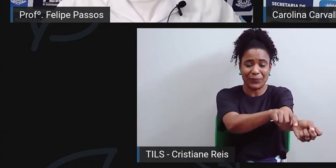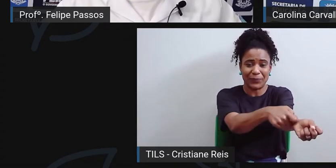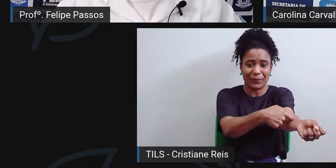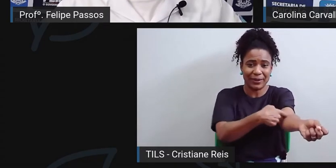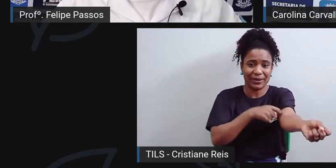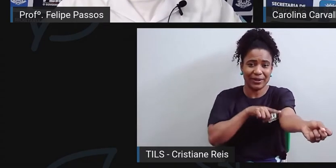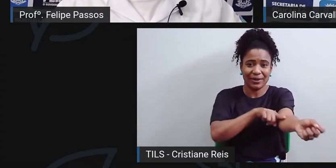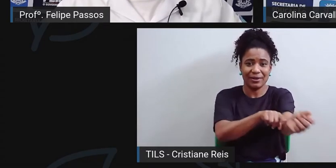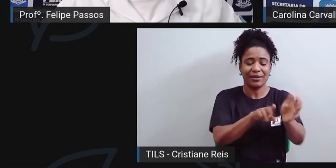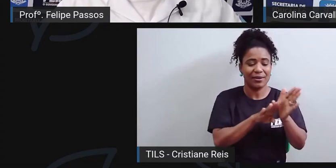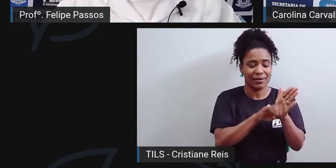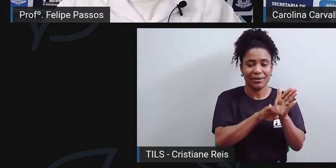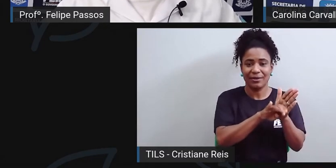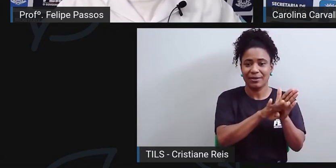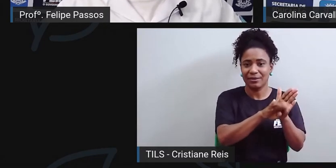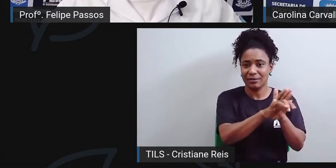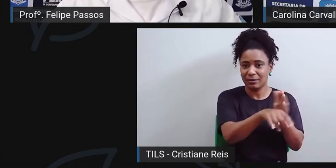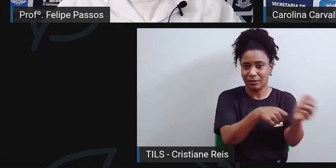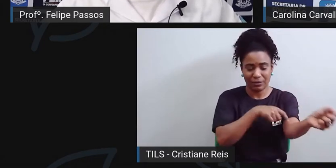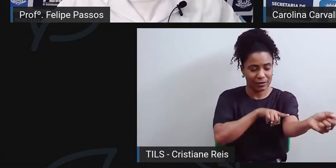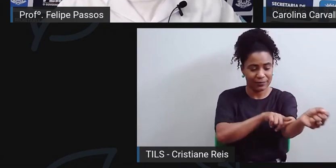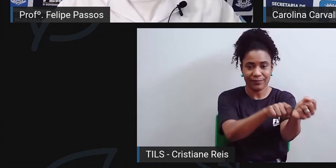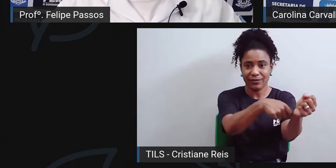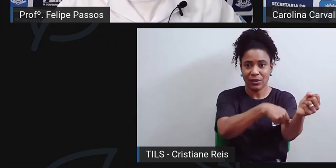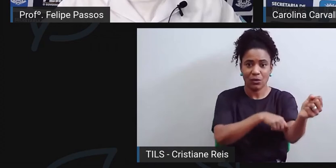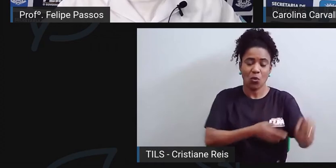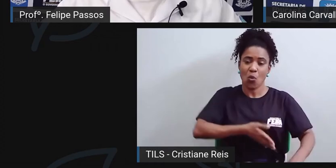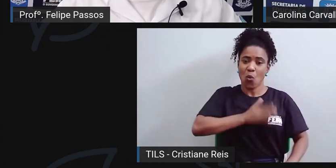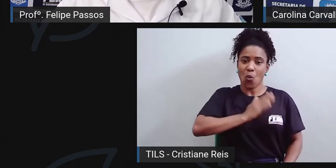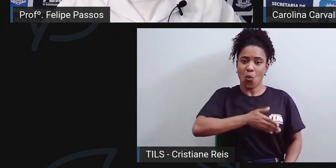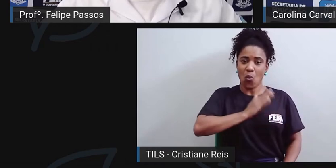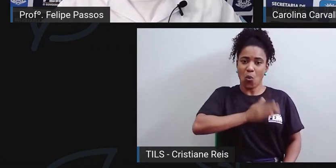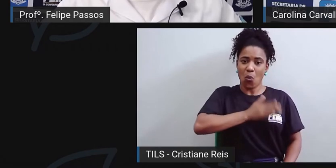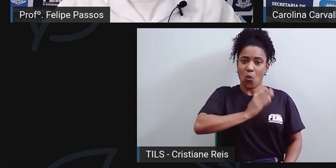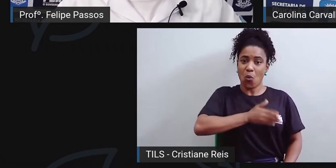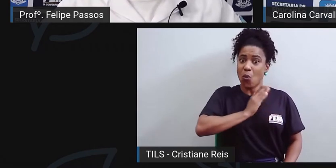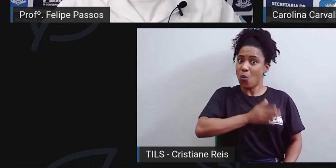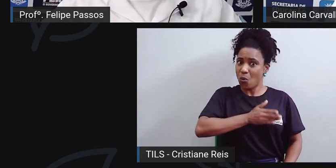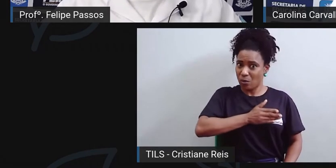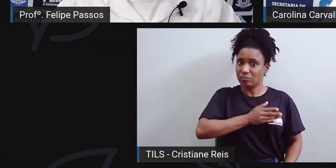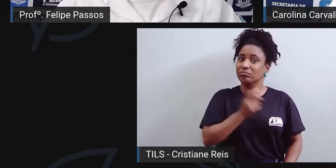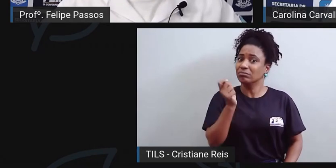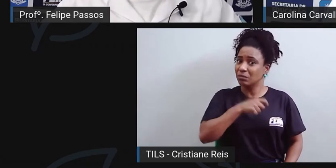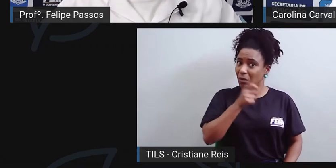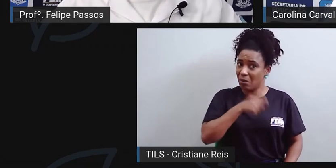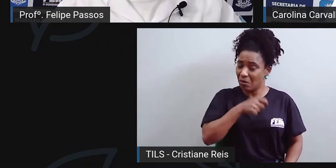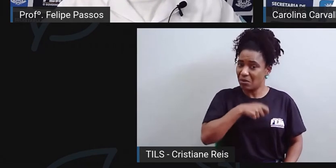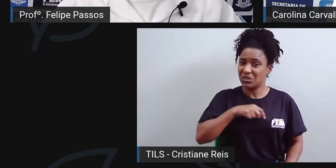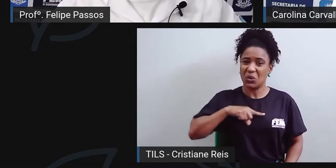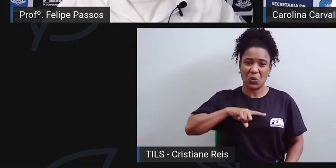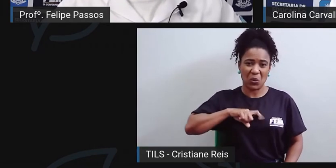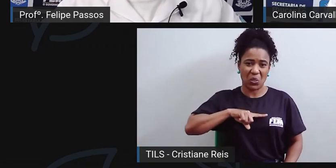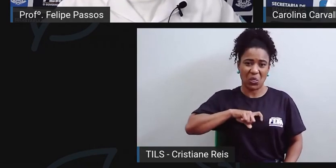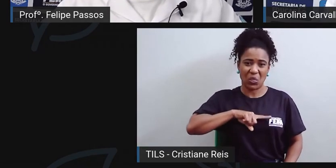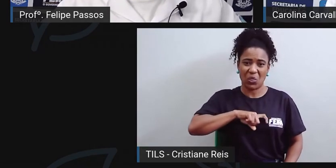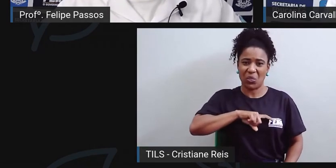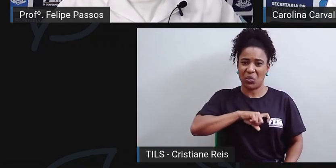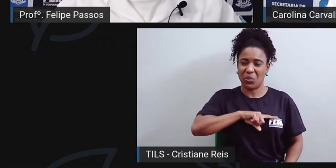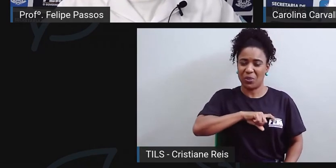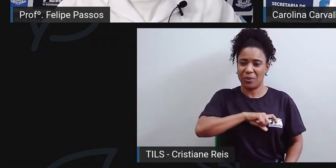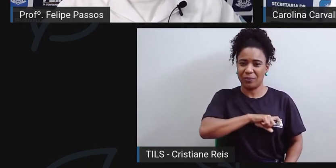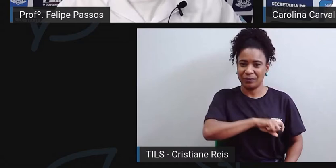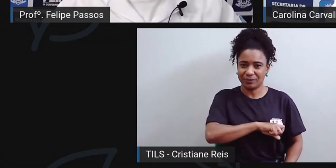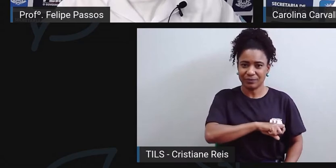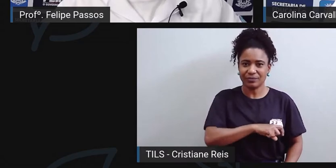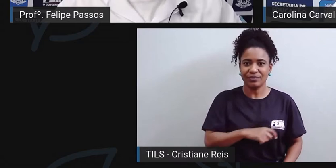sanguínea, elas podem ir para órgãos importantes, como o coração, por exemplo. Então, existem casos de pessoas que